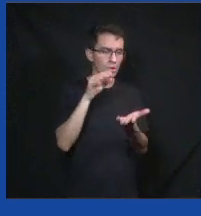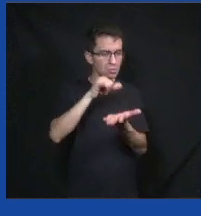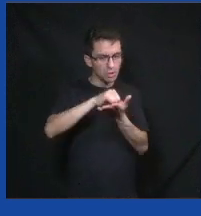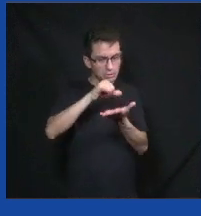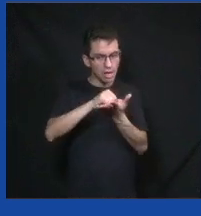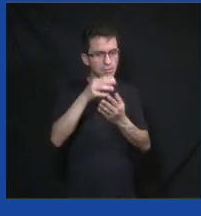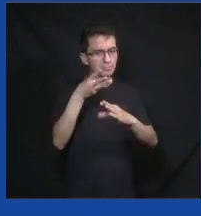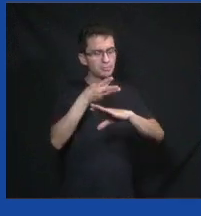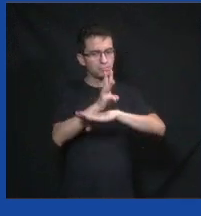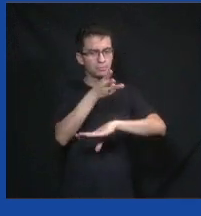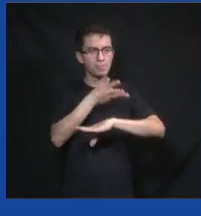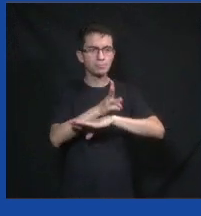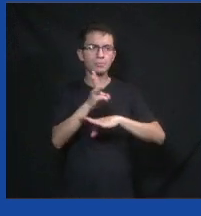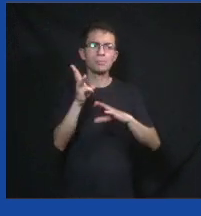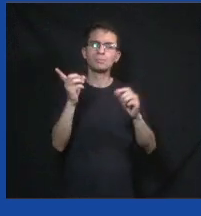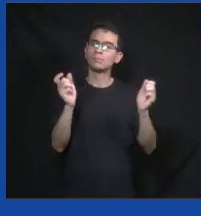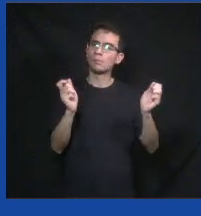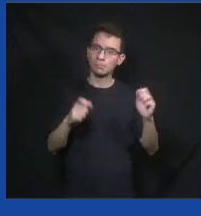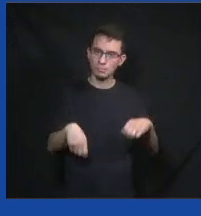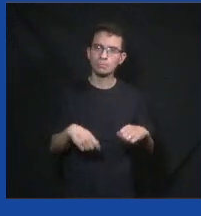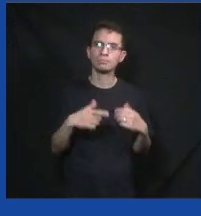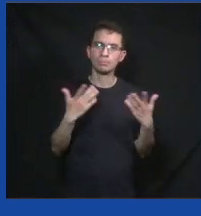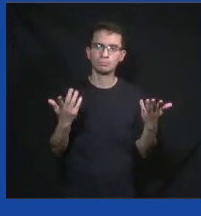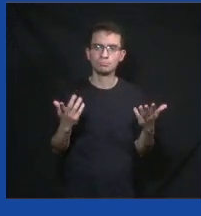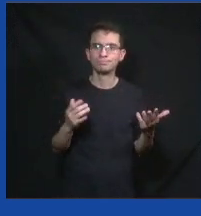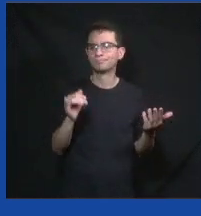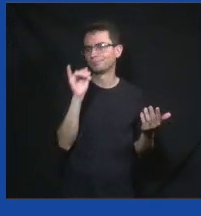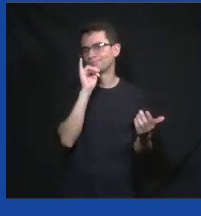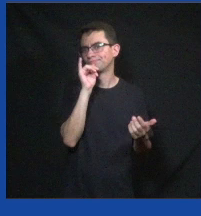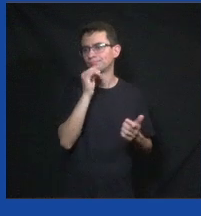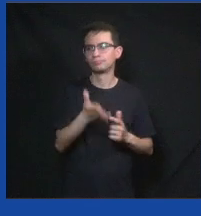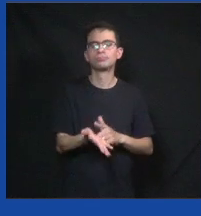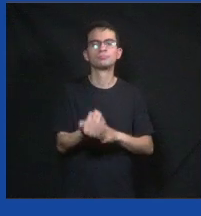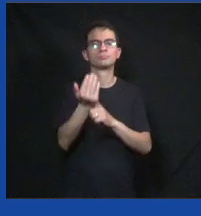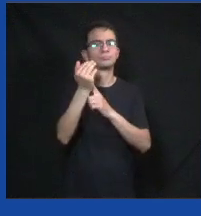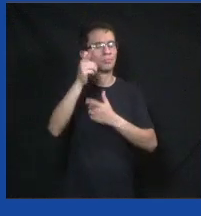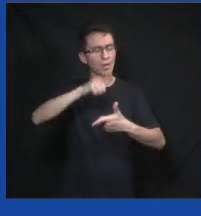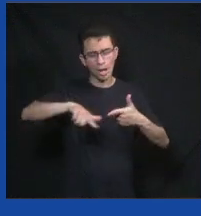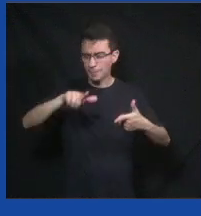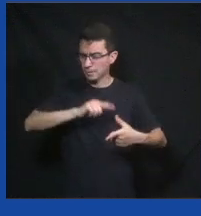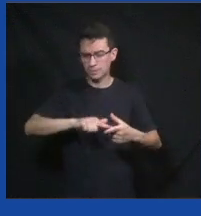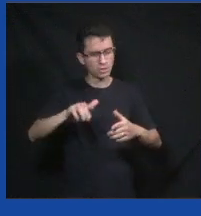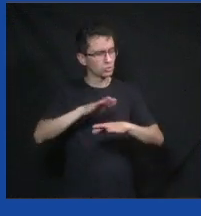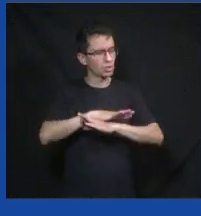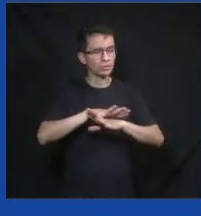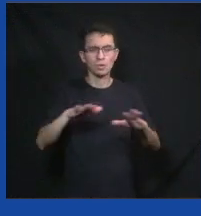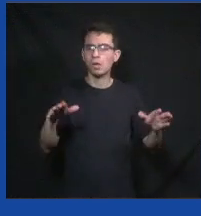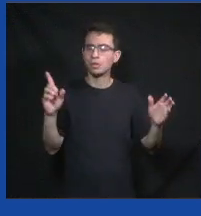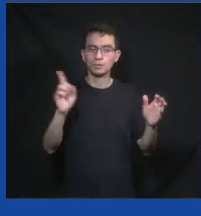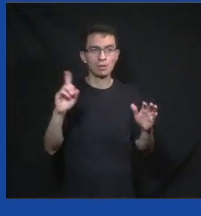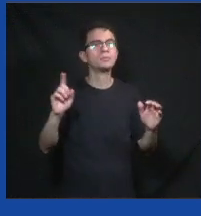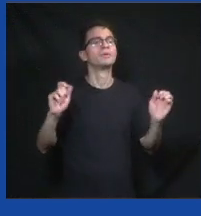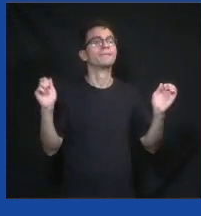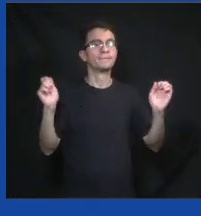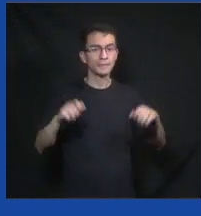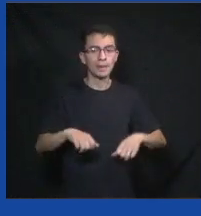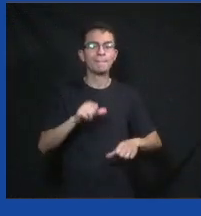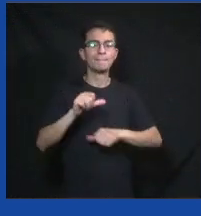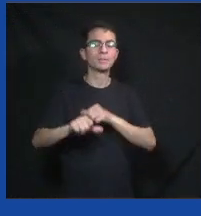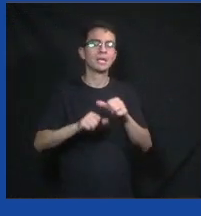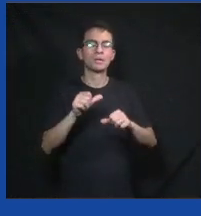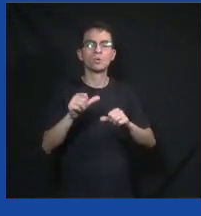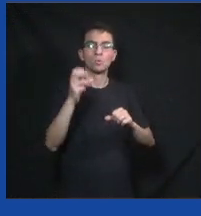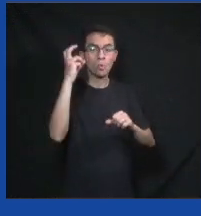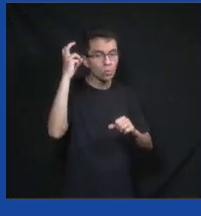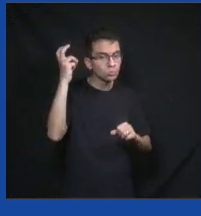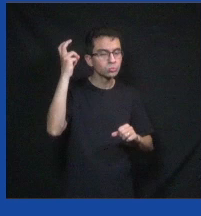começa, então, a se deparar que não é só um problema de tecnologia, também existe a necessidade de um desafio na mudança de cultura das gestões como